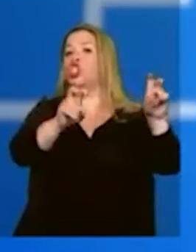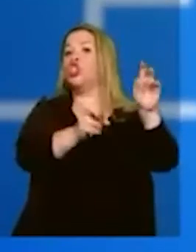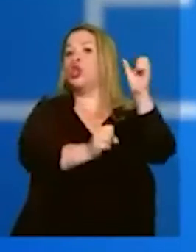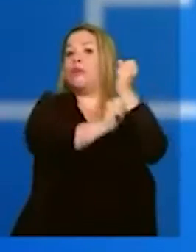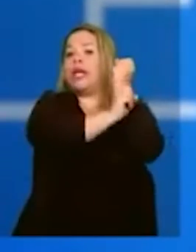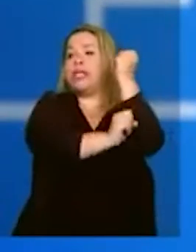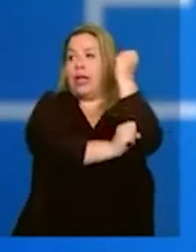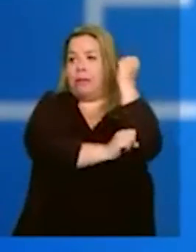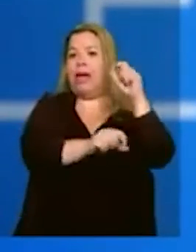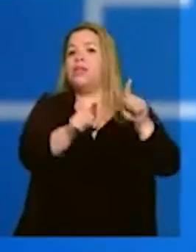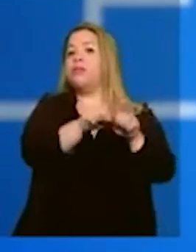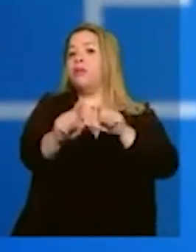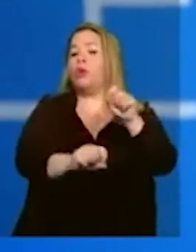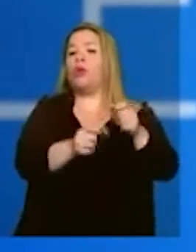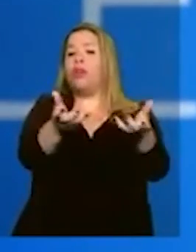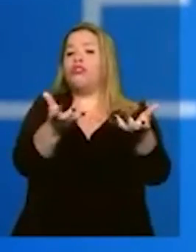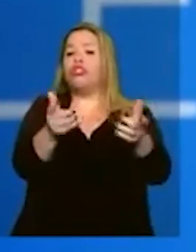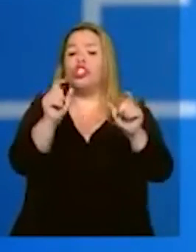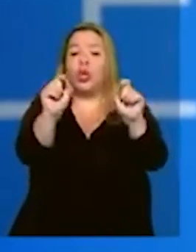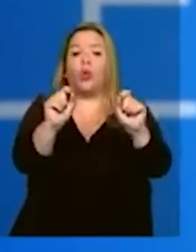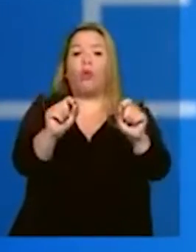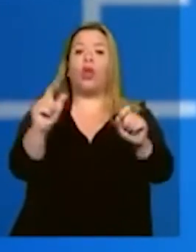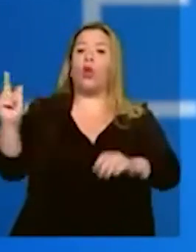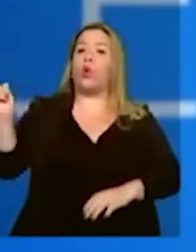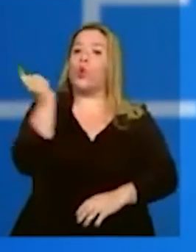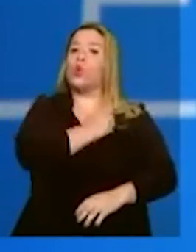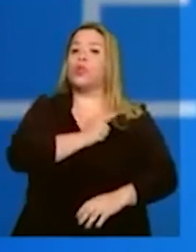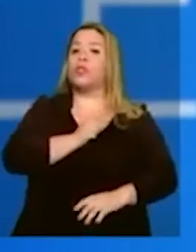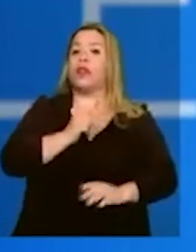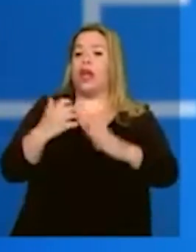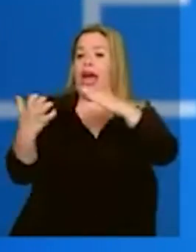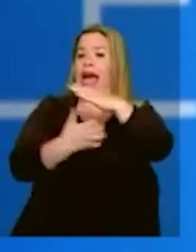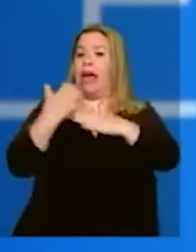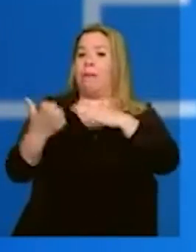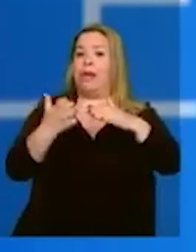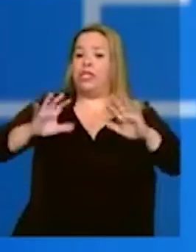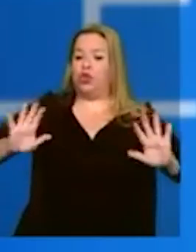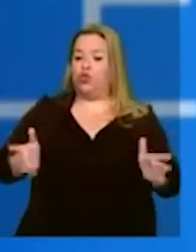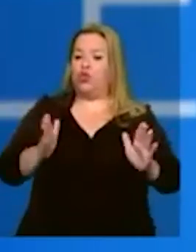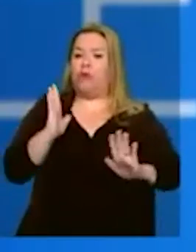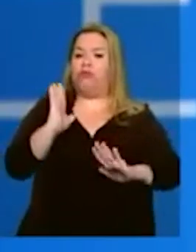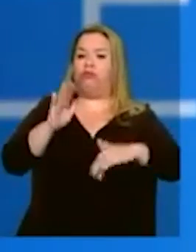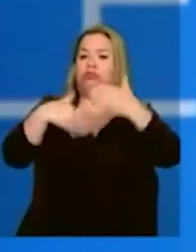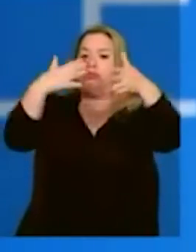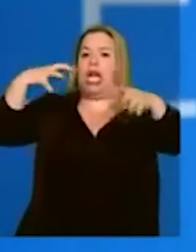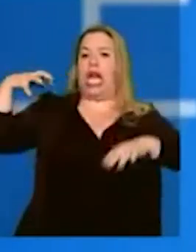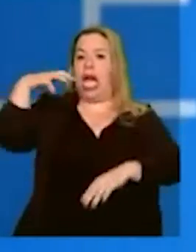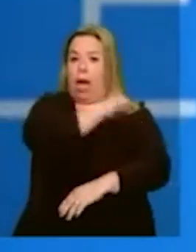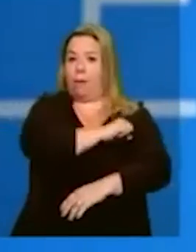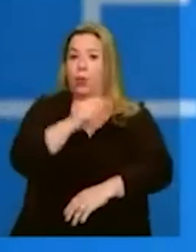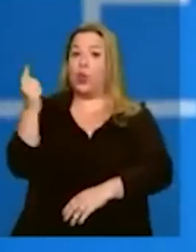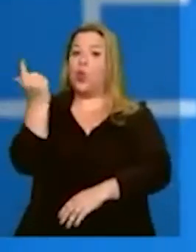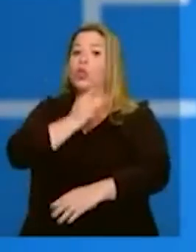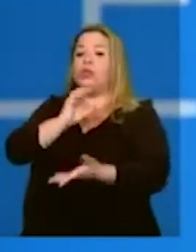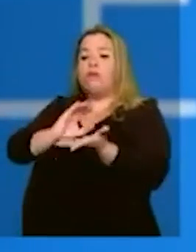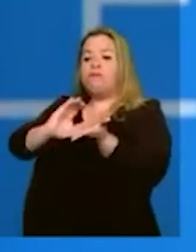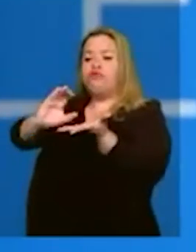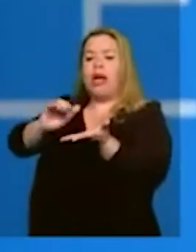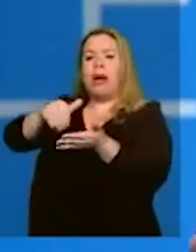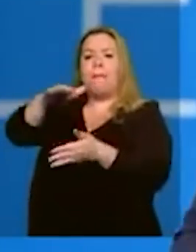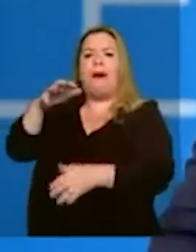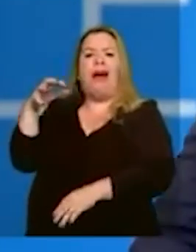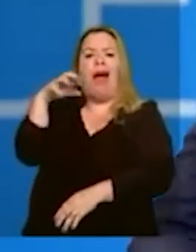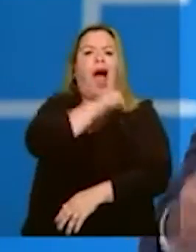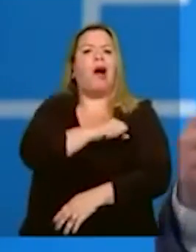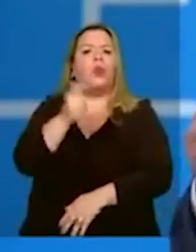a gente quer? Aumentar a eficiência da empresa. Fazer com que a gente faça mais investimento e mais rápido. Que a gente faça mais